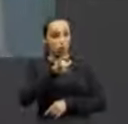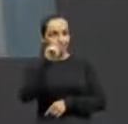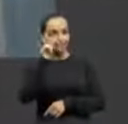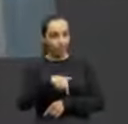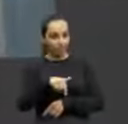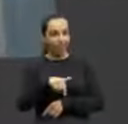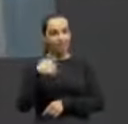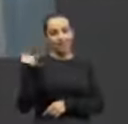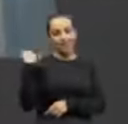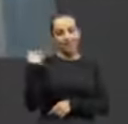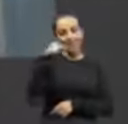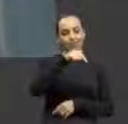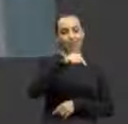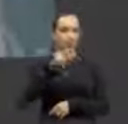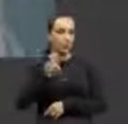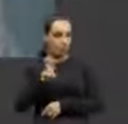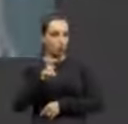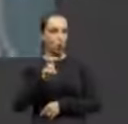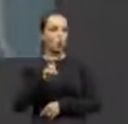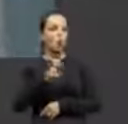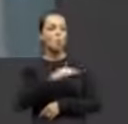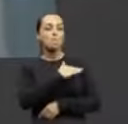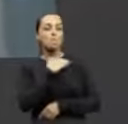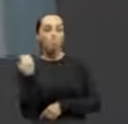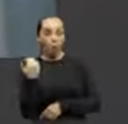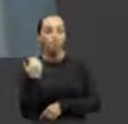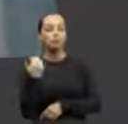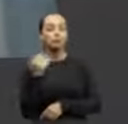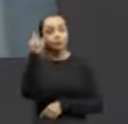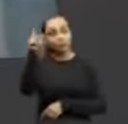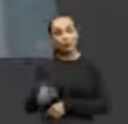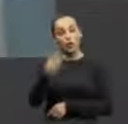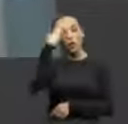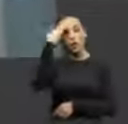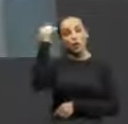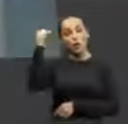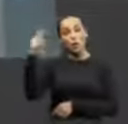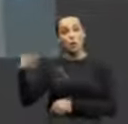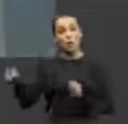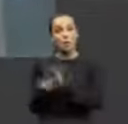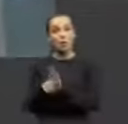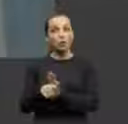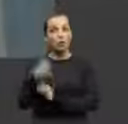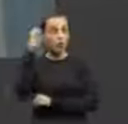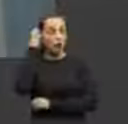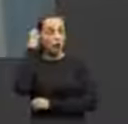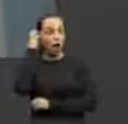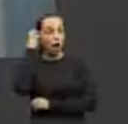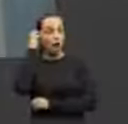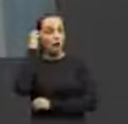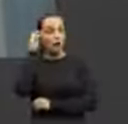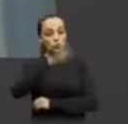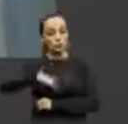seus 75 anos de idade, um dos nomes mais famosos do rádio esportivo de Aralacuara e de outras cidades,